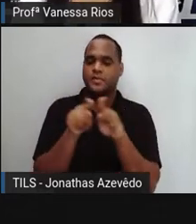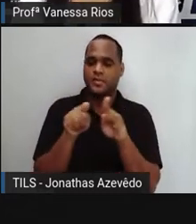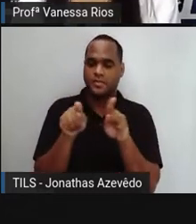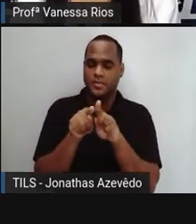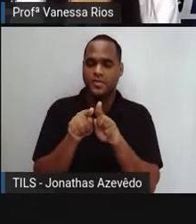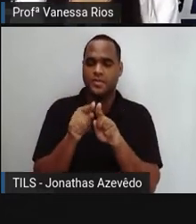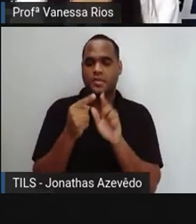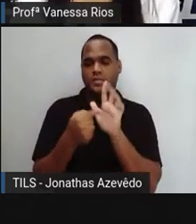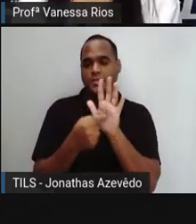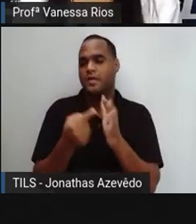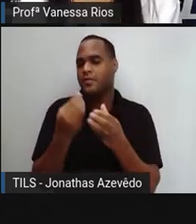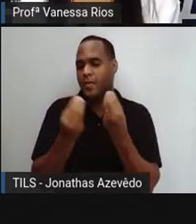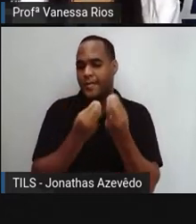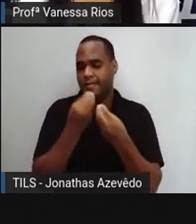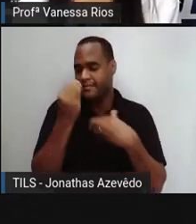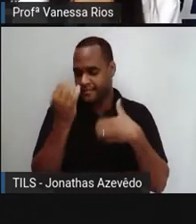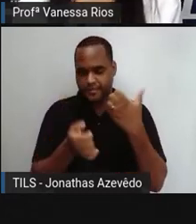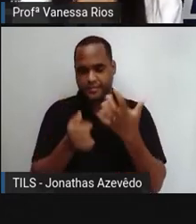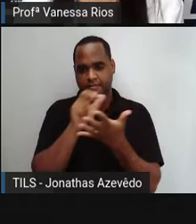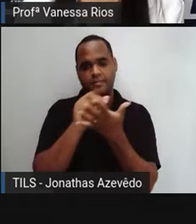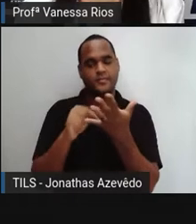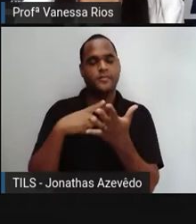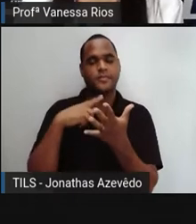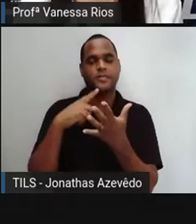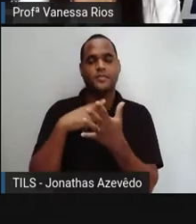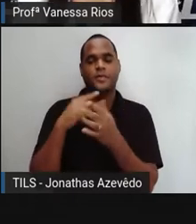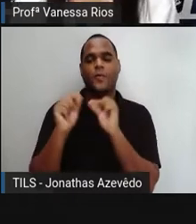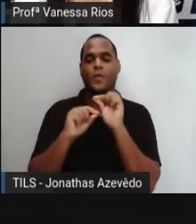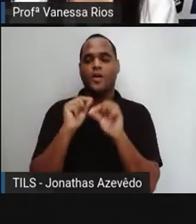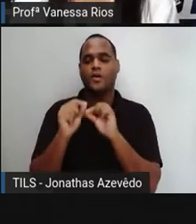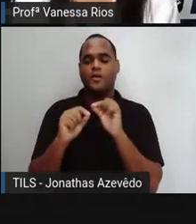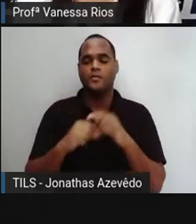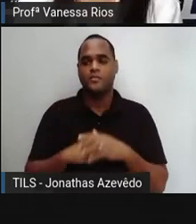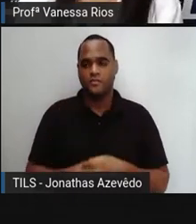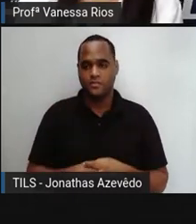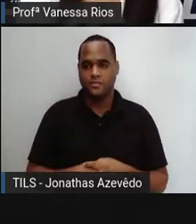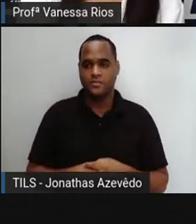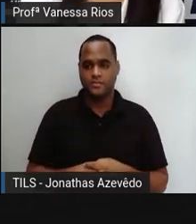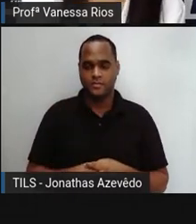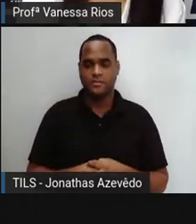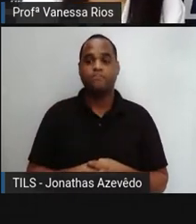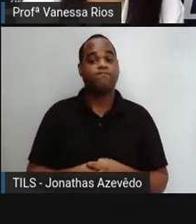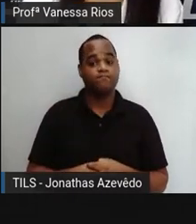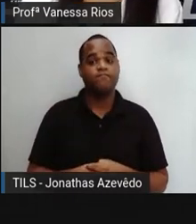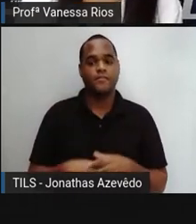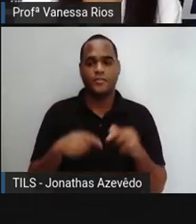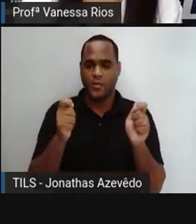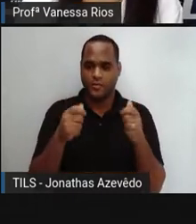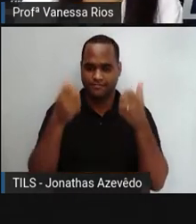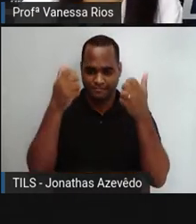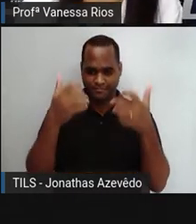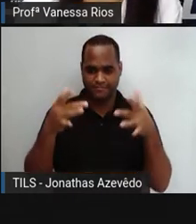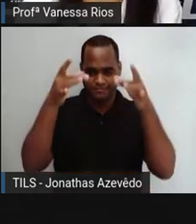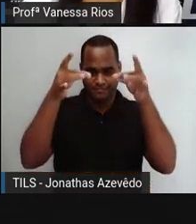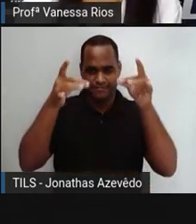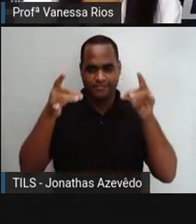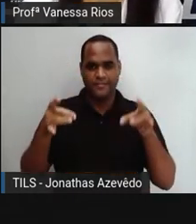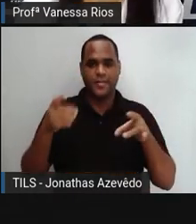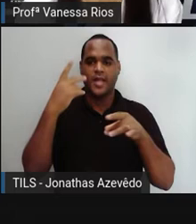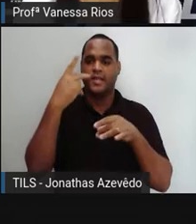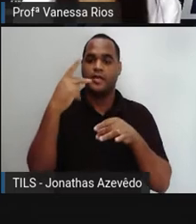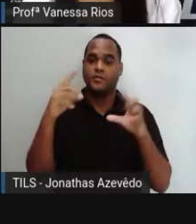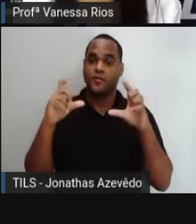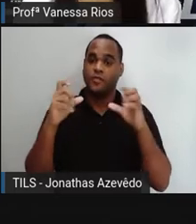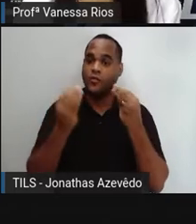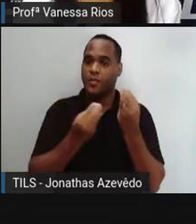declaradas de forma aberta, quando a gente possivelmente pode fazer uma descrição dessa fotografia.